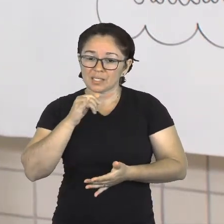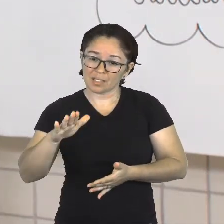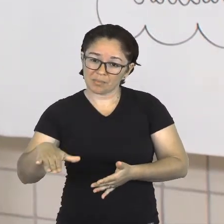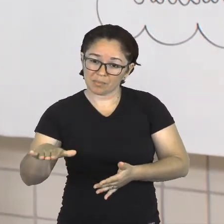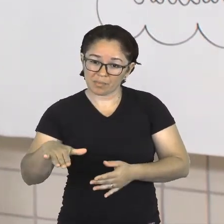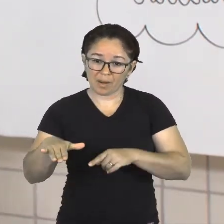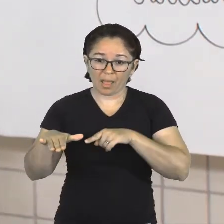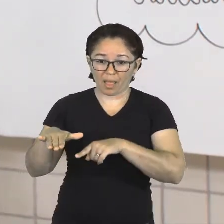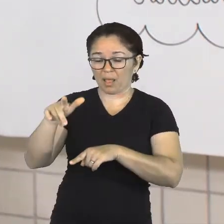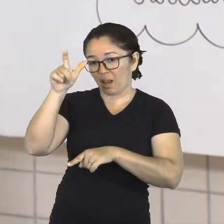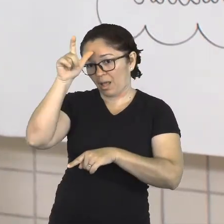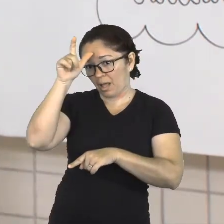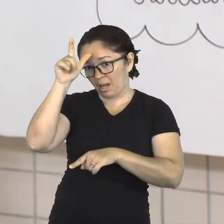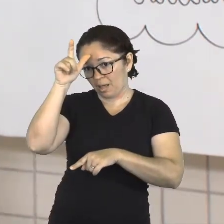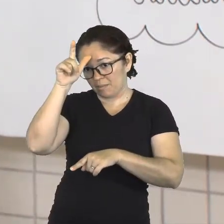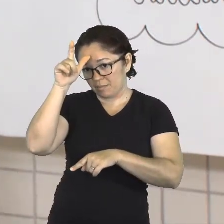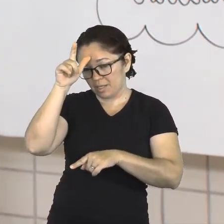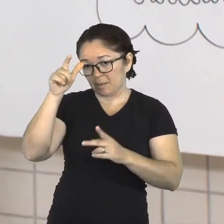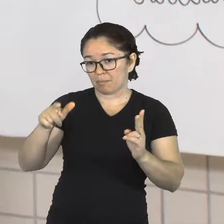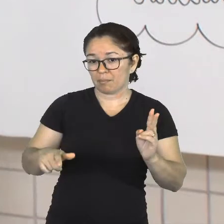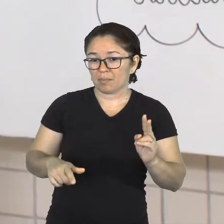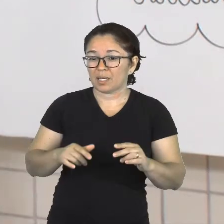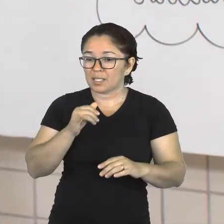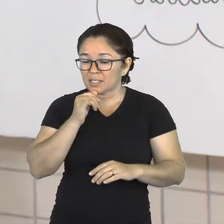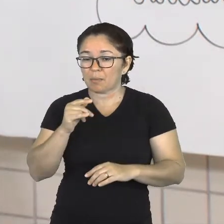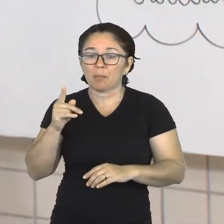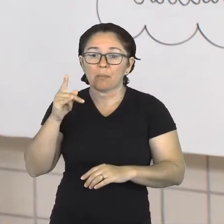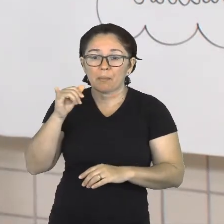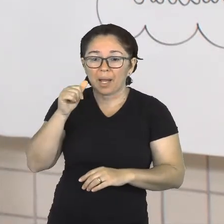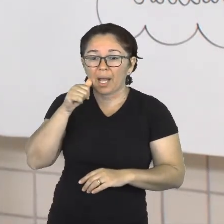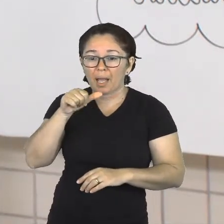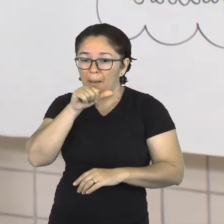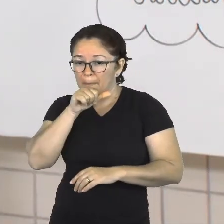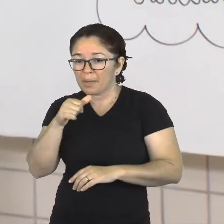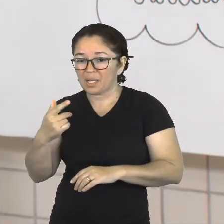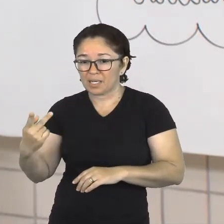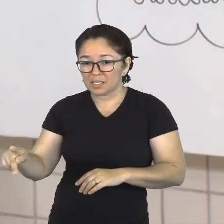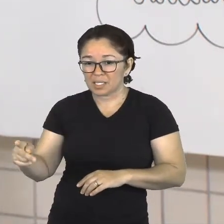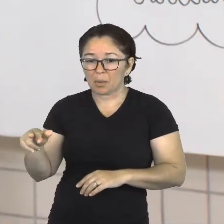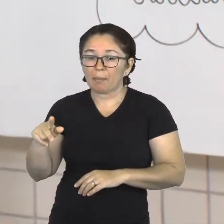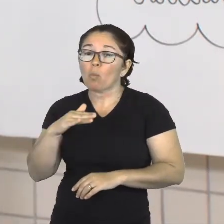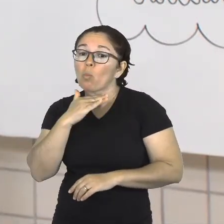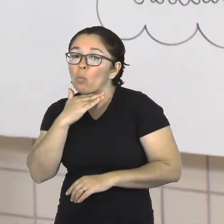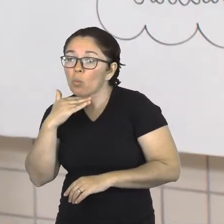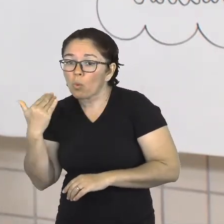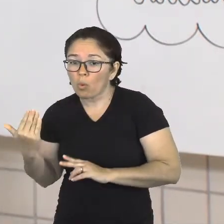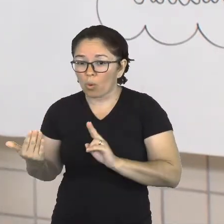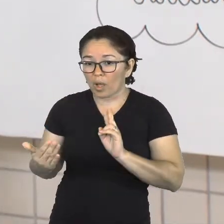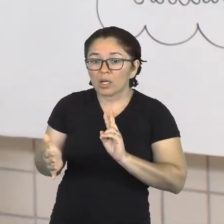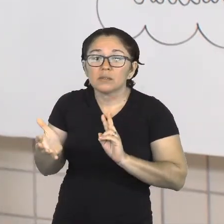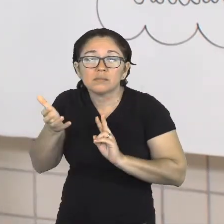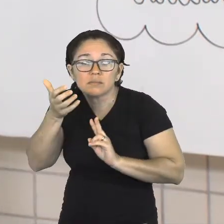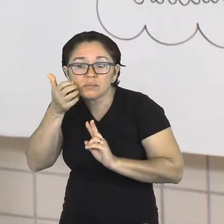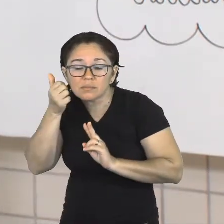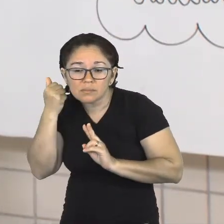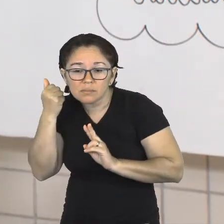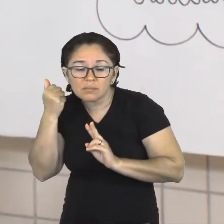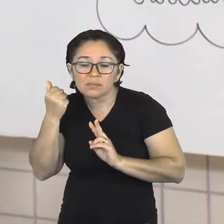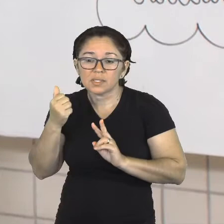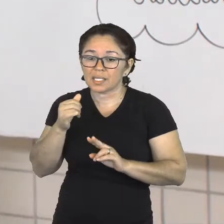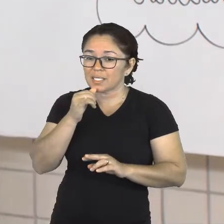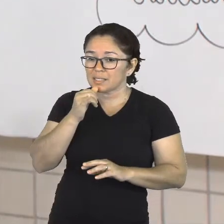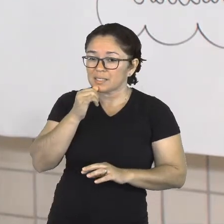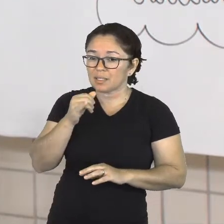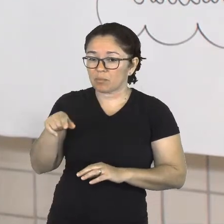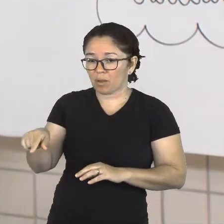adotada, porque ela perde os pais, o irmão, nessa guerra também, mas não porque eles eram judeus, por